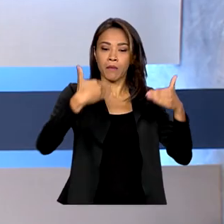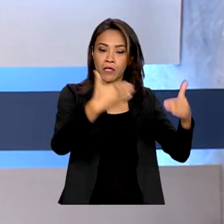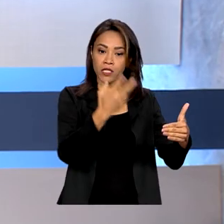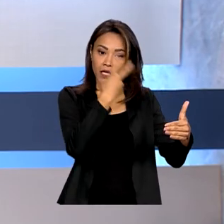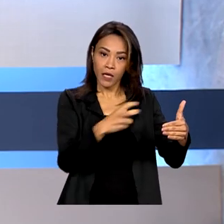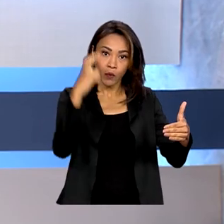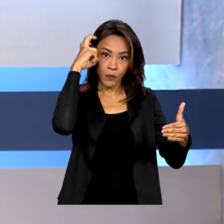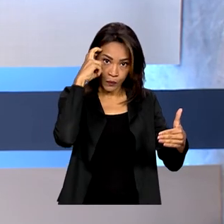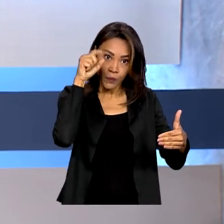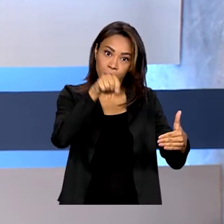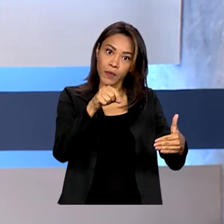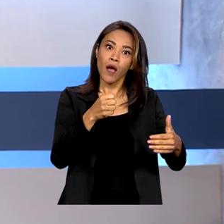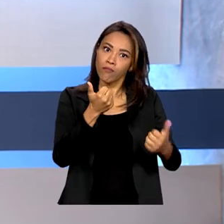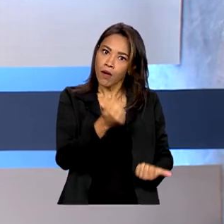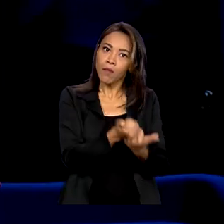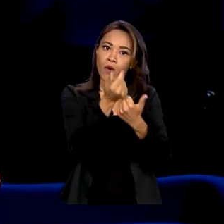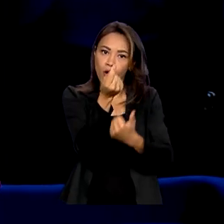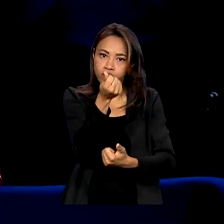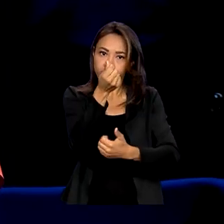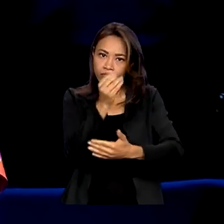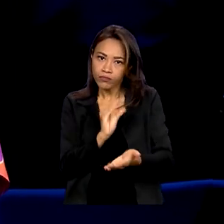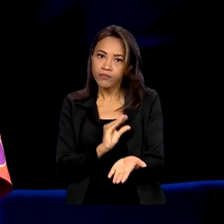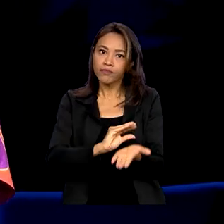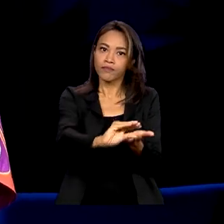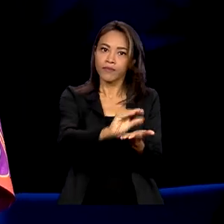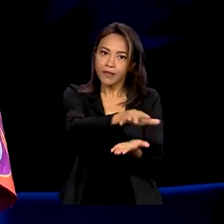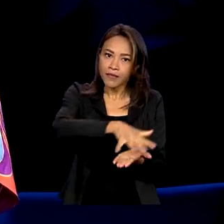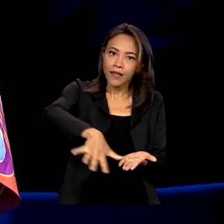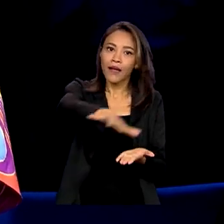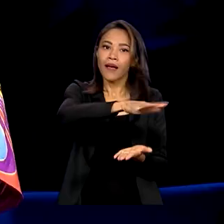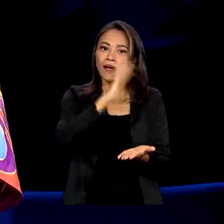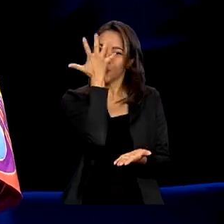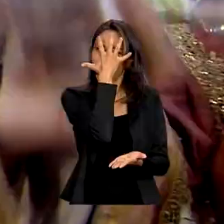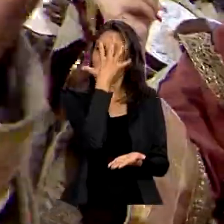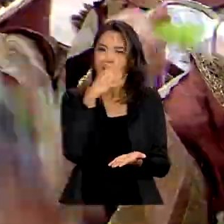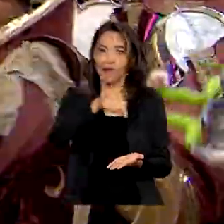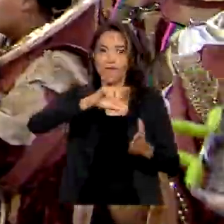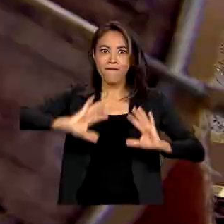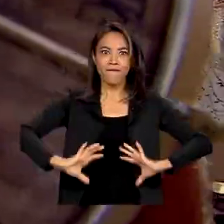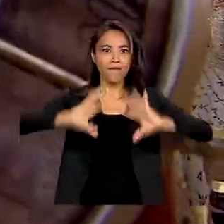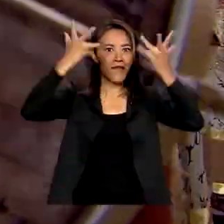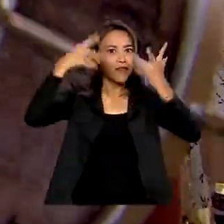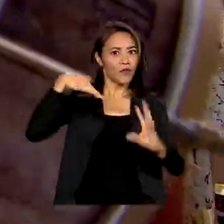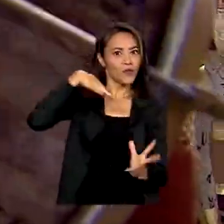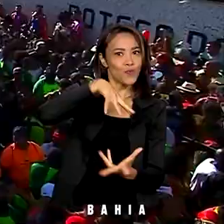retomada dos investimentos no Carnaval, a maior festa popular do mundo.